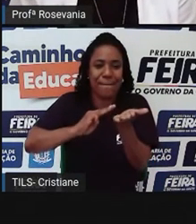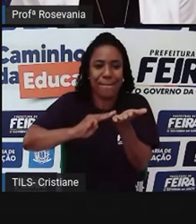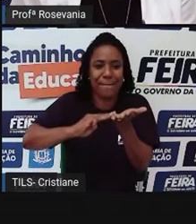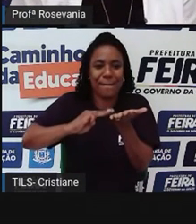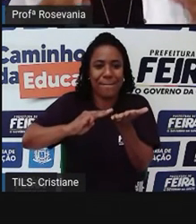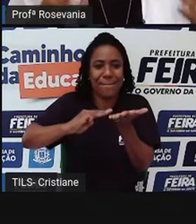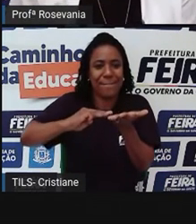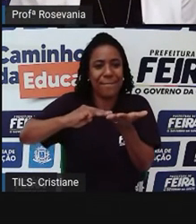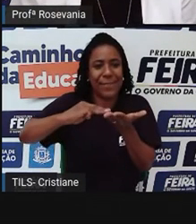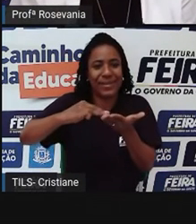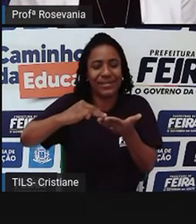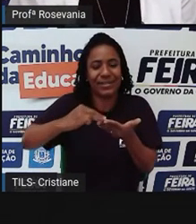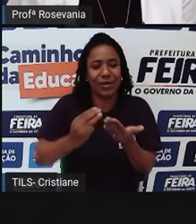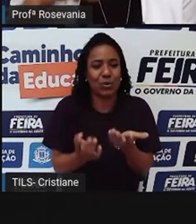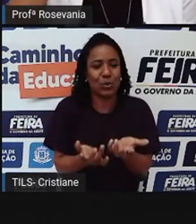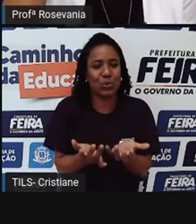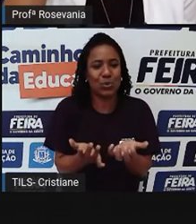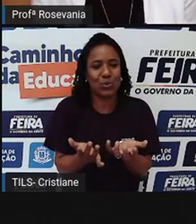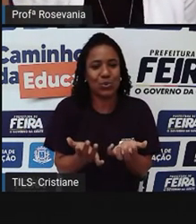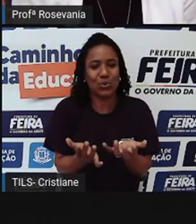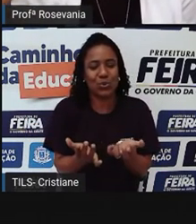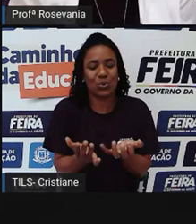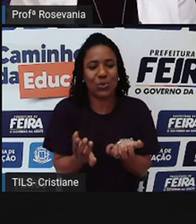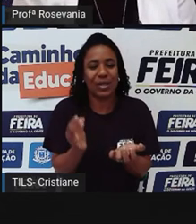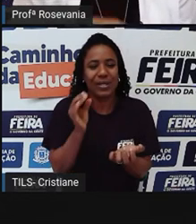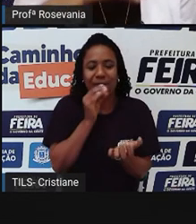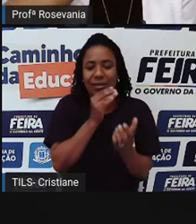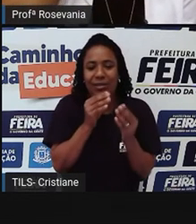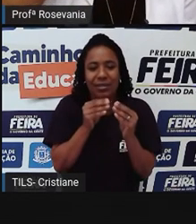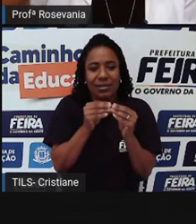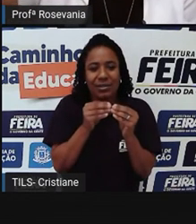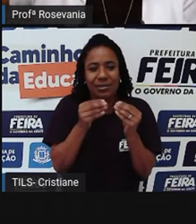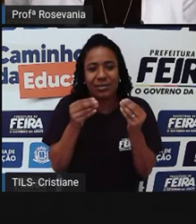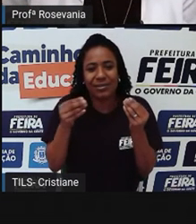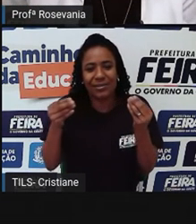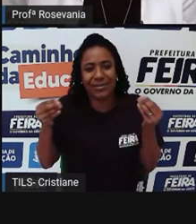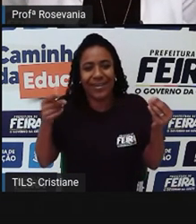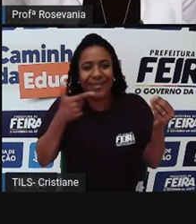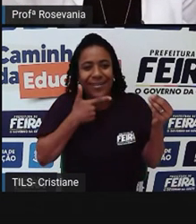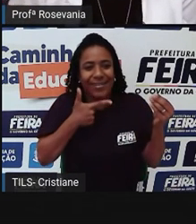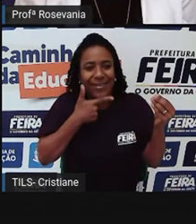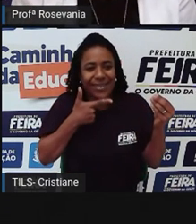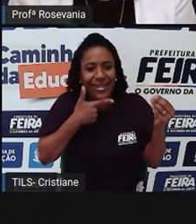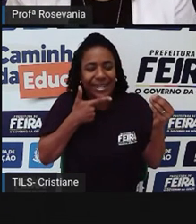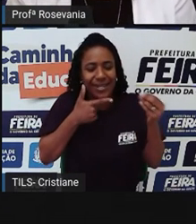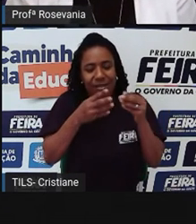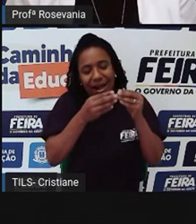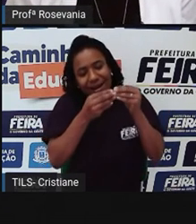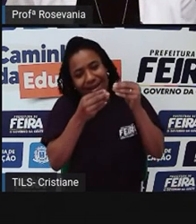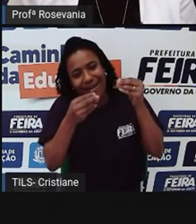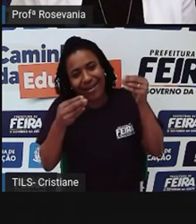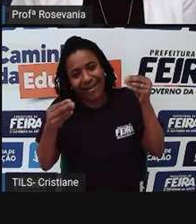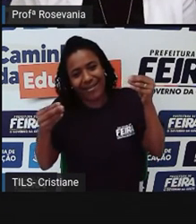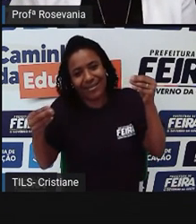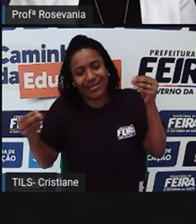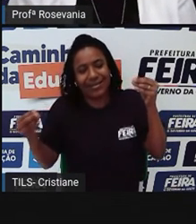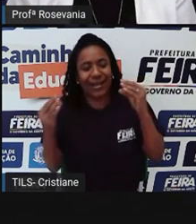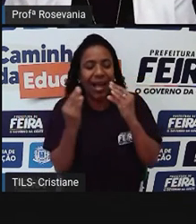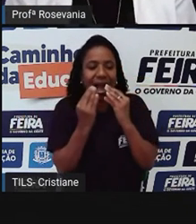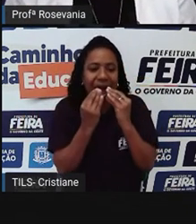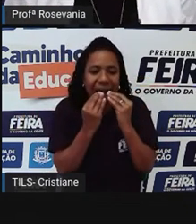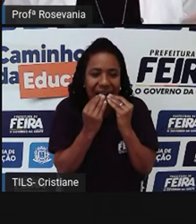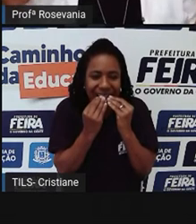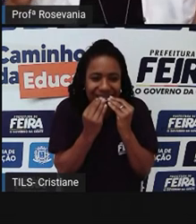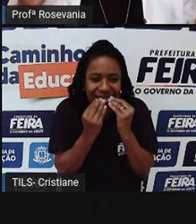pastelzinho frito na hora que você tira aquele pedacinho e queijinho chega bem esticando de tão quentinho que ele